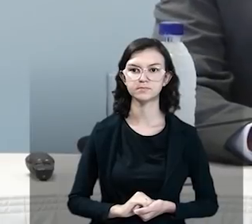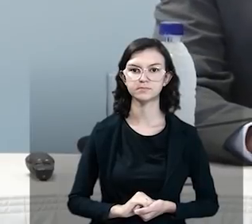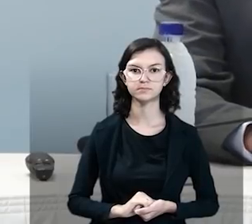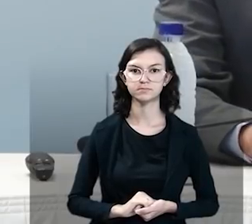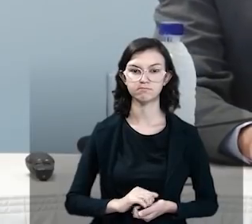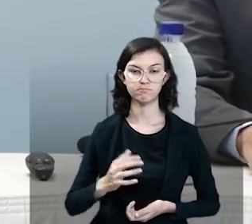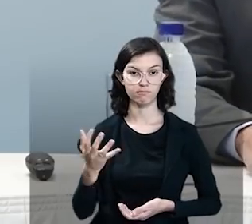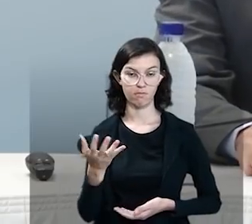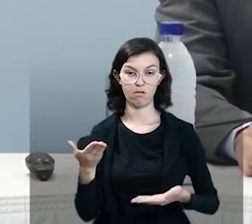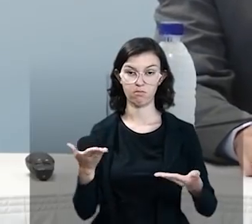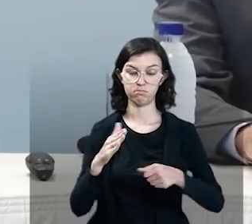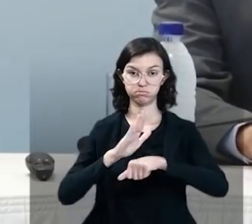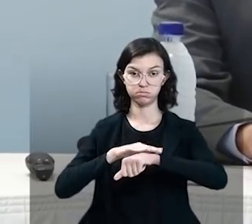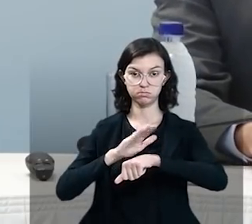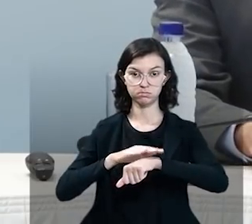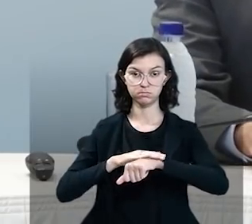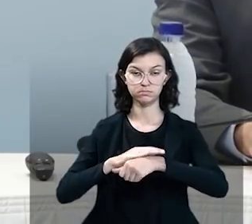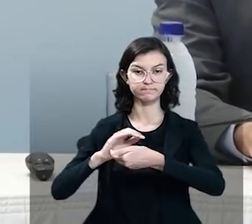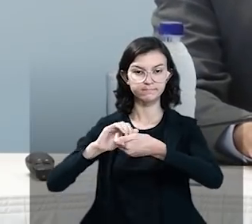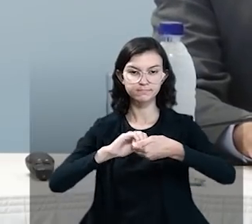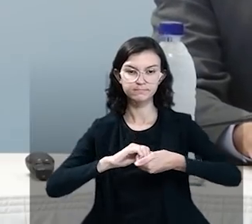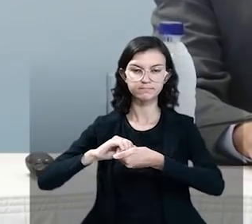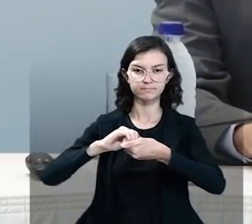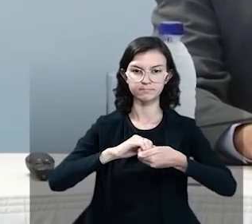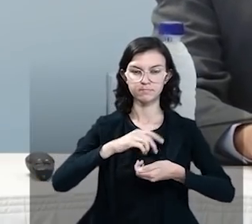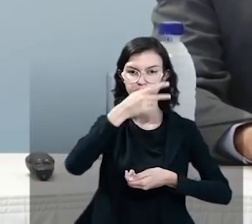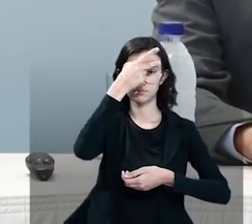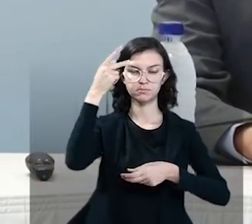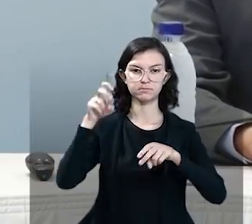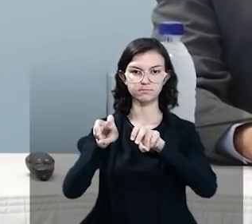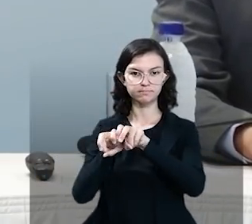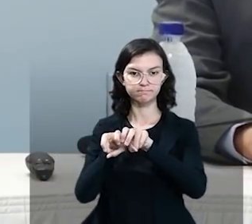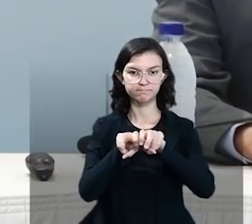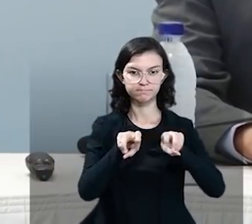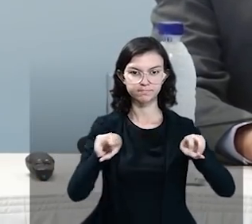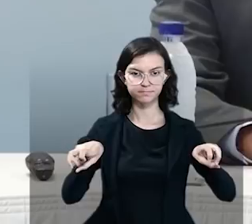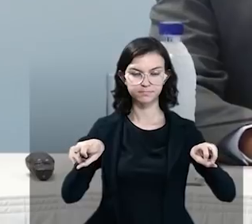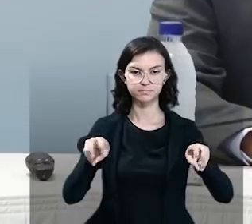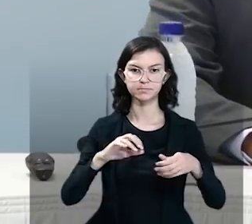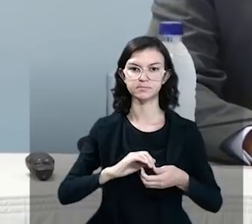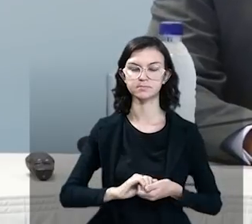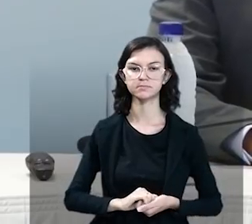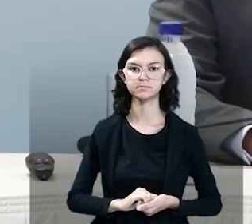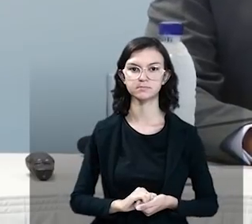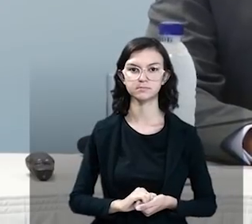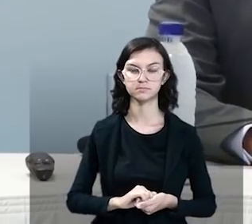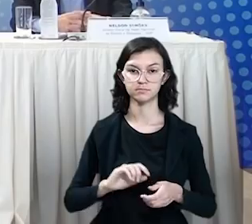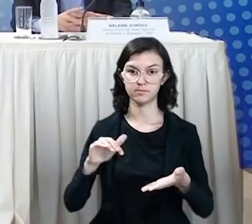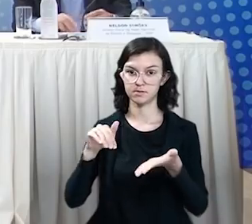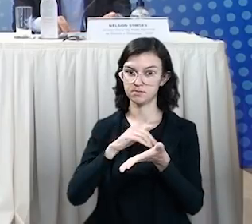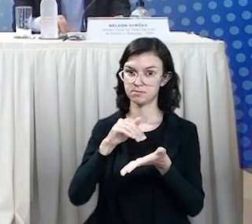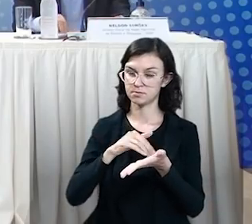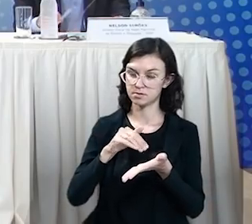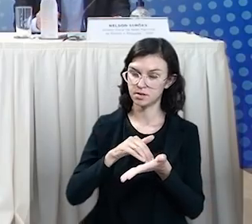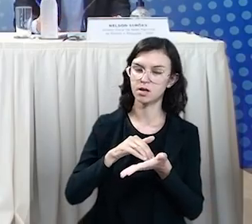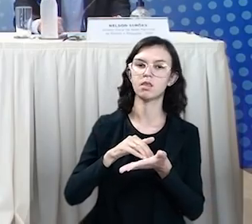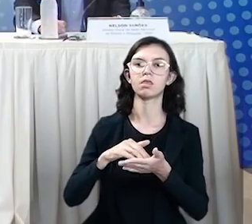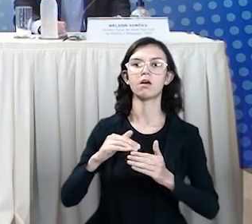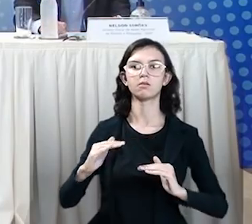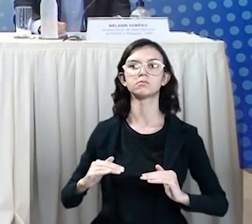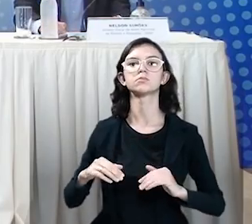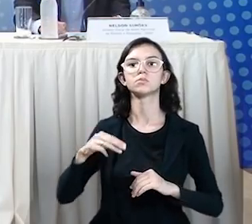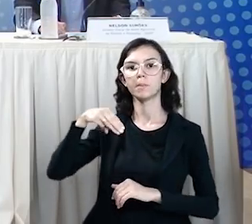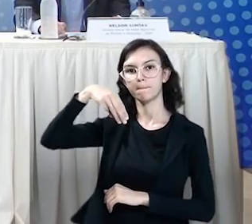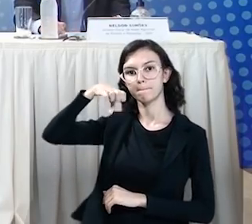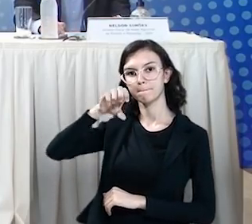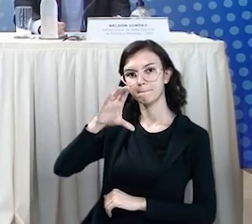saudar aqui os membros da nossa mesa, o secretário executivo do MEC, Vitor Godói,